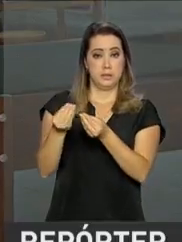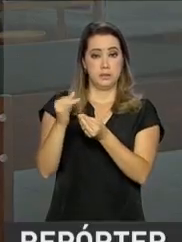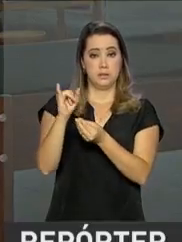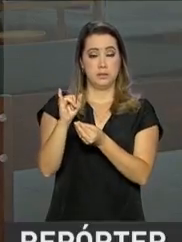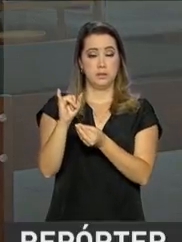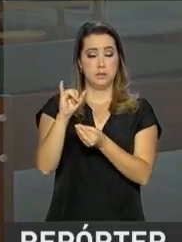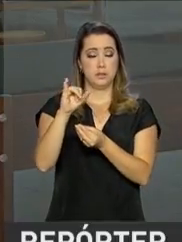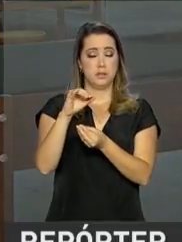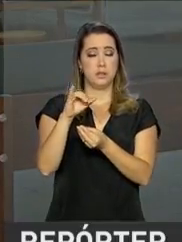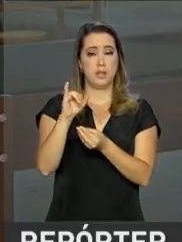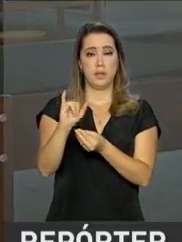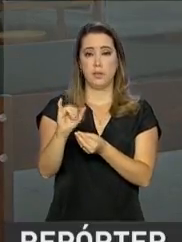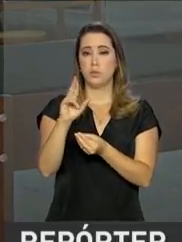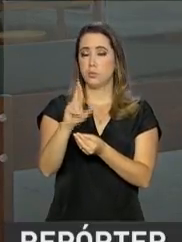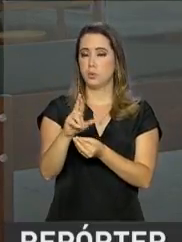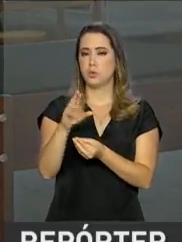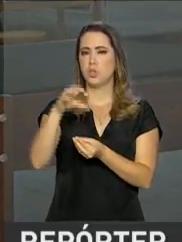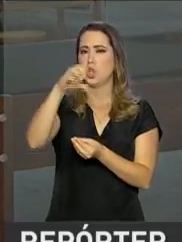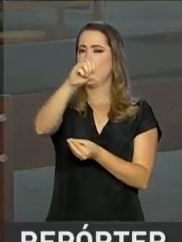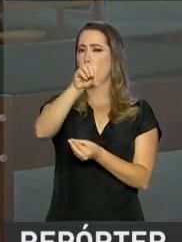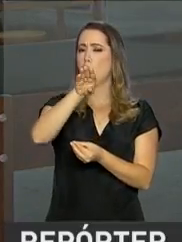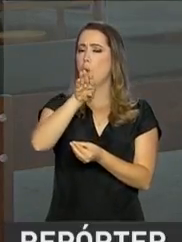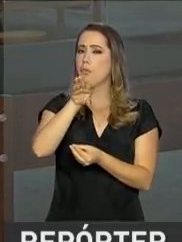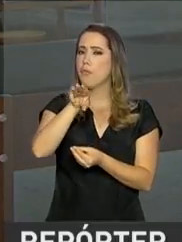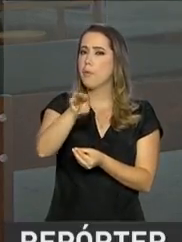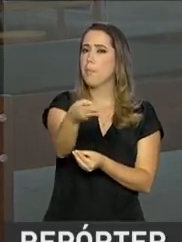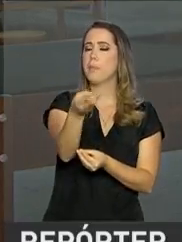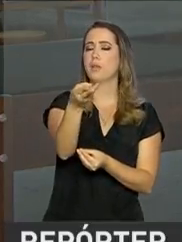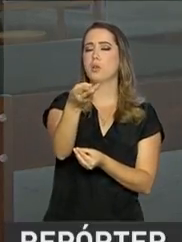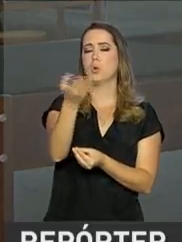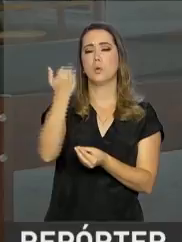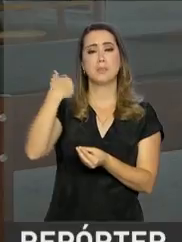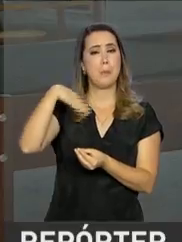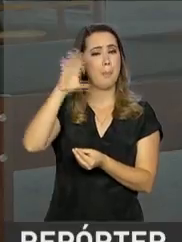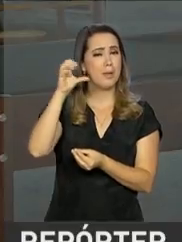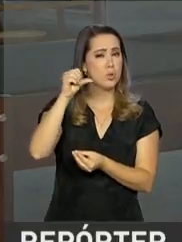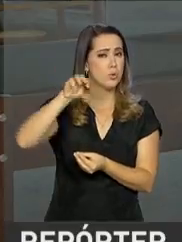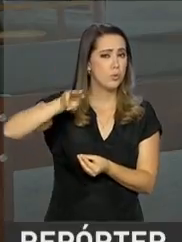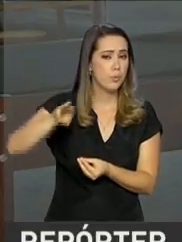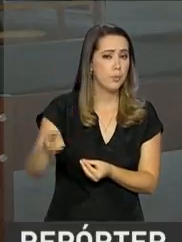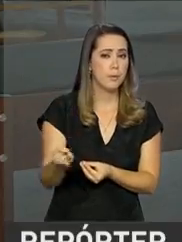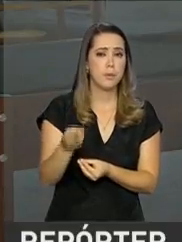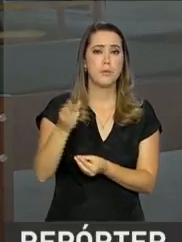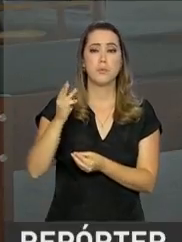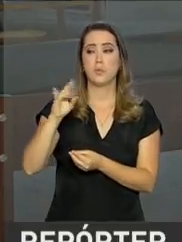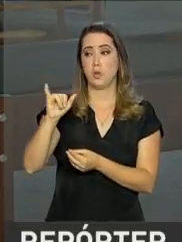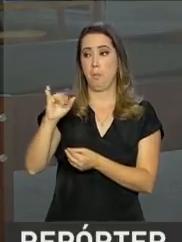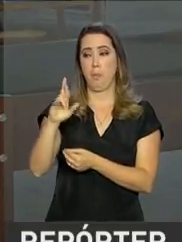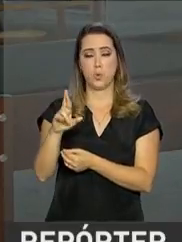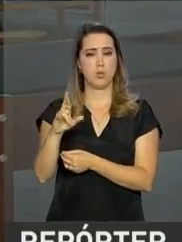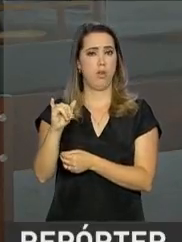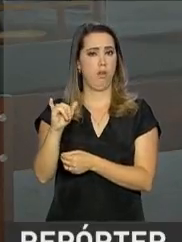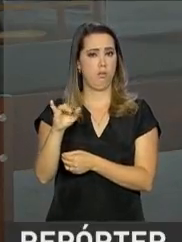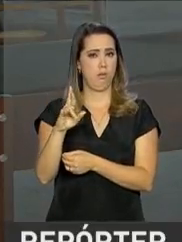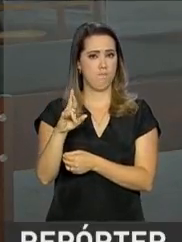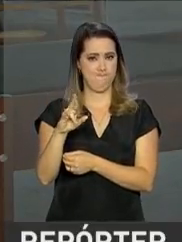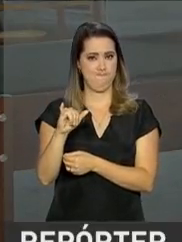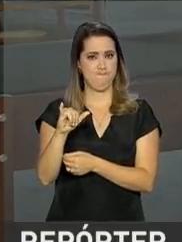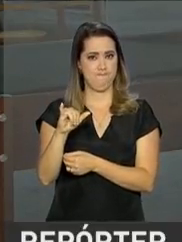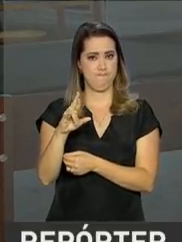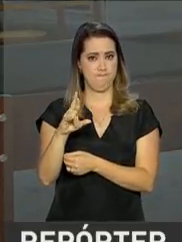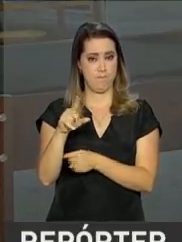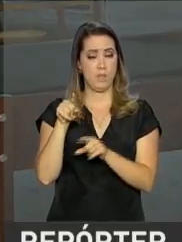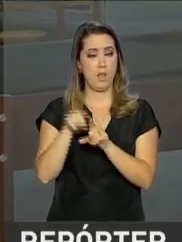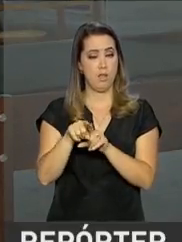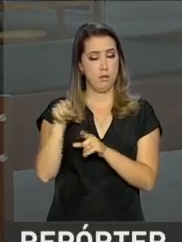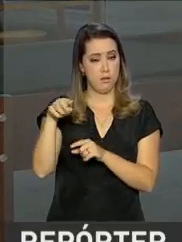.136.568 declarações do Imposto de Renda,